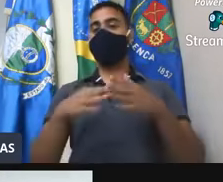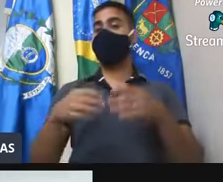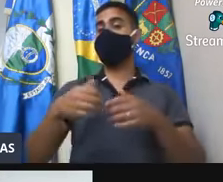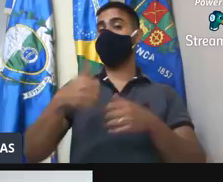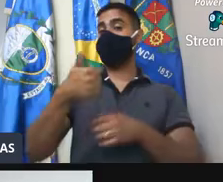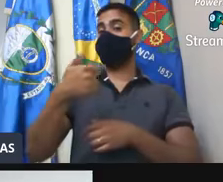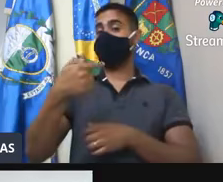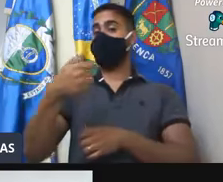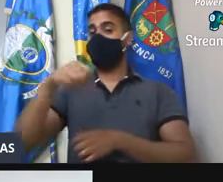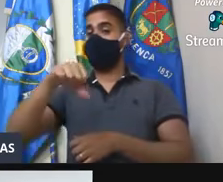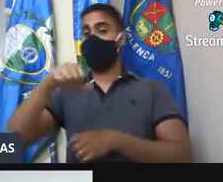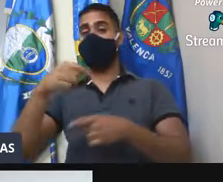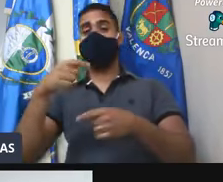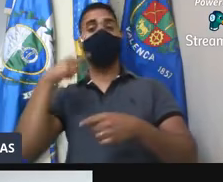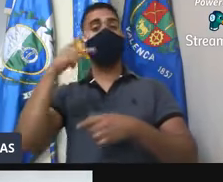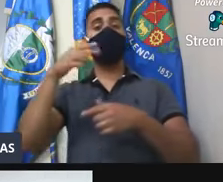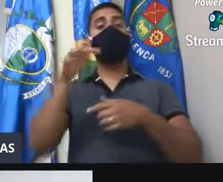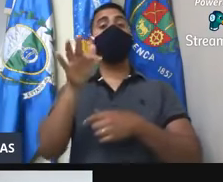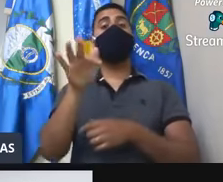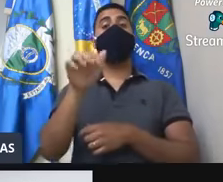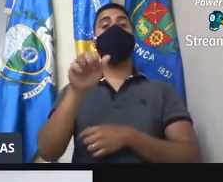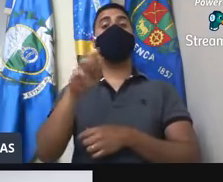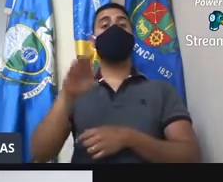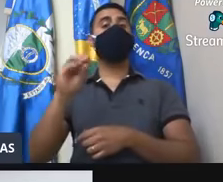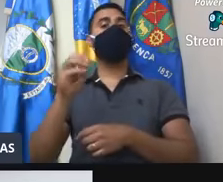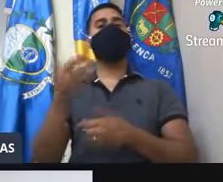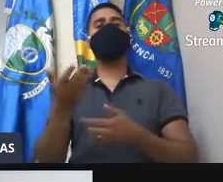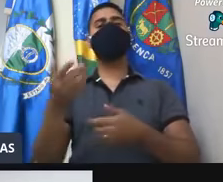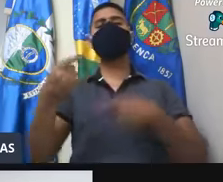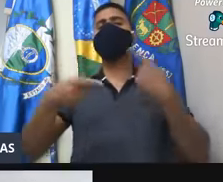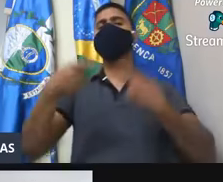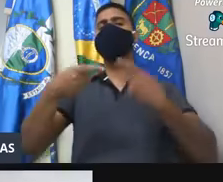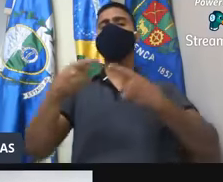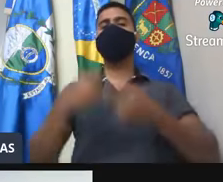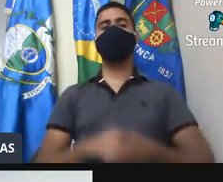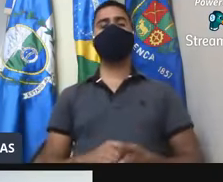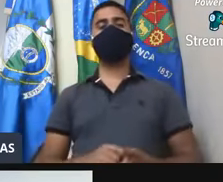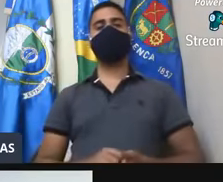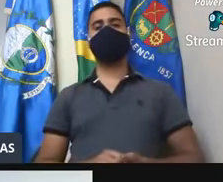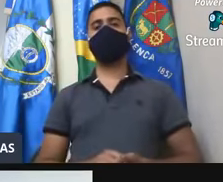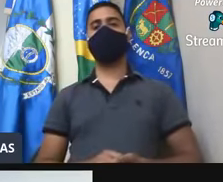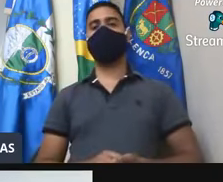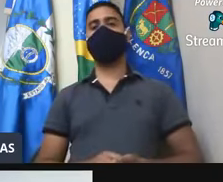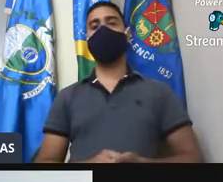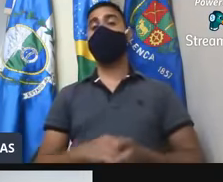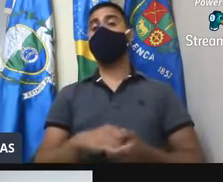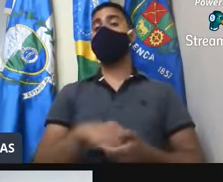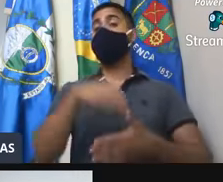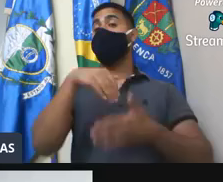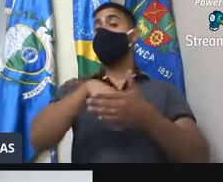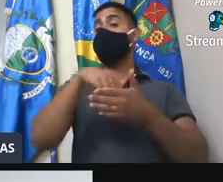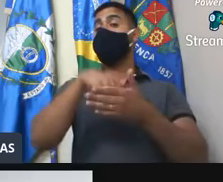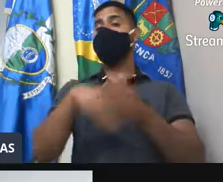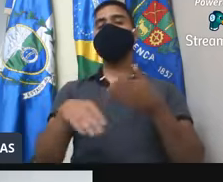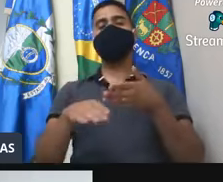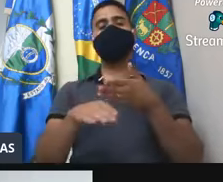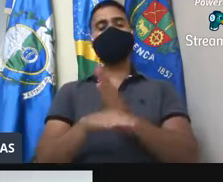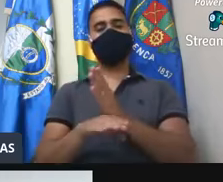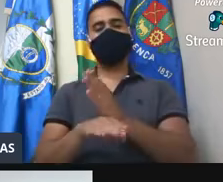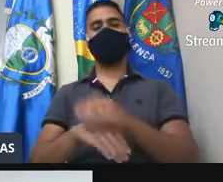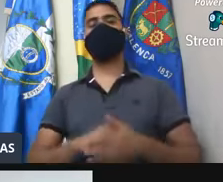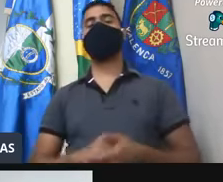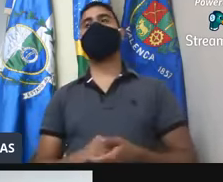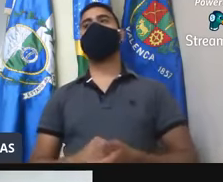Requerimento 179 do vereador Fábio Antônio Pedro Jorge, enquanto em discussão, não tendo quem queira discutir em votação, aprovado.